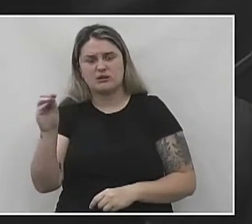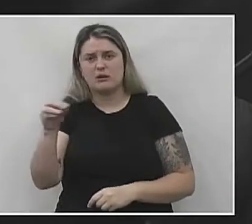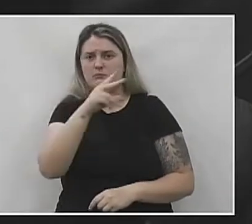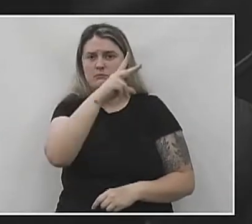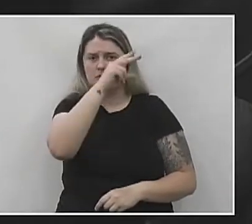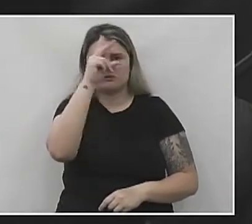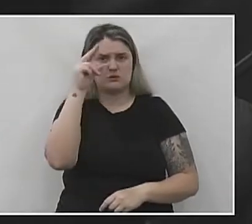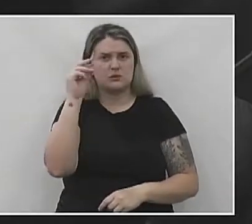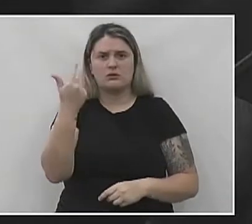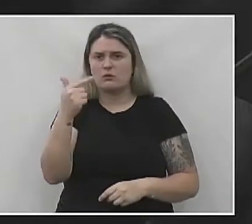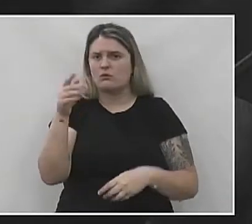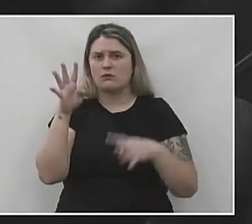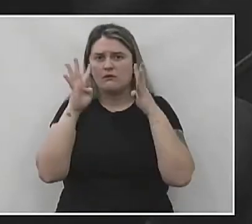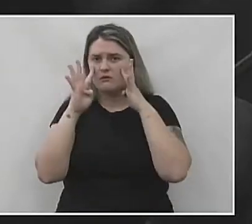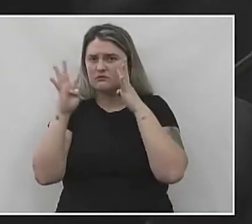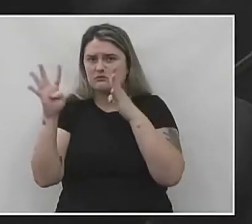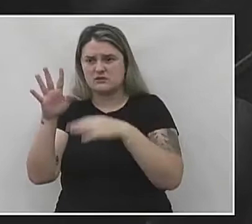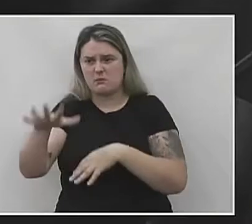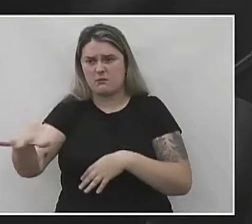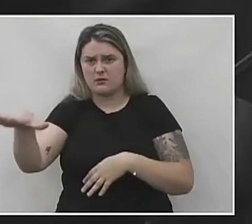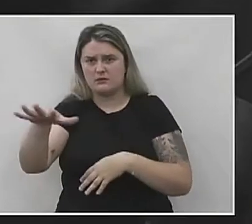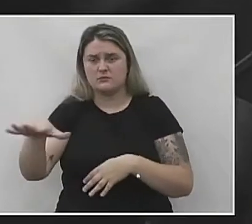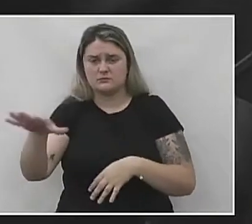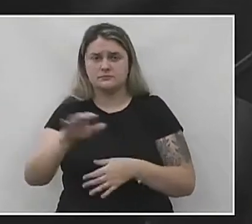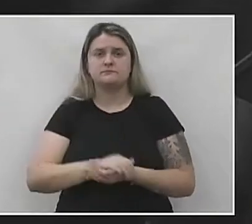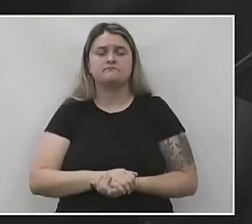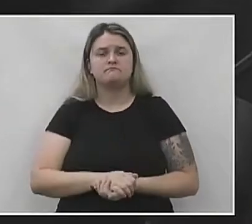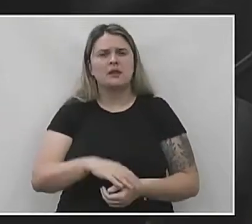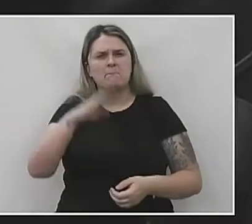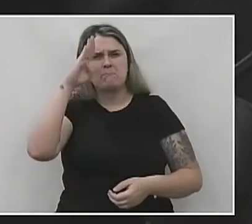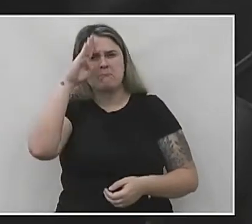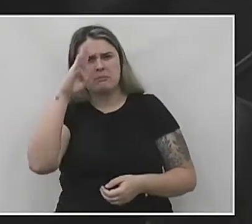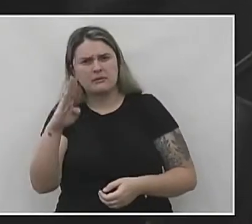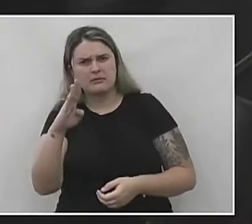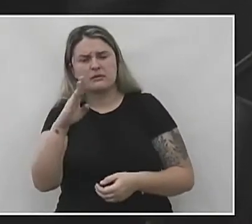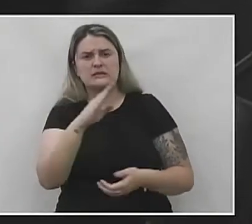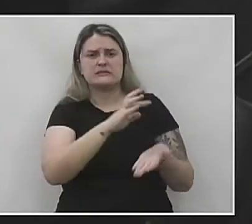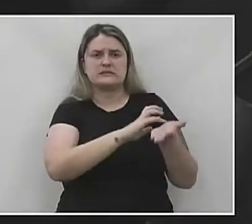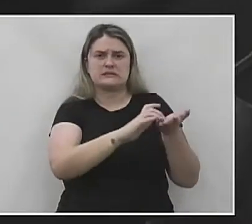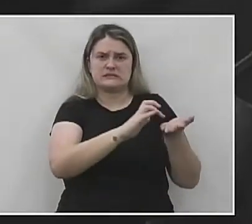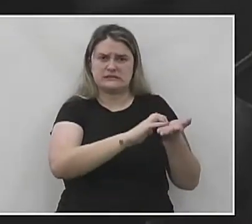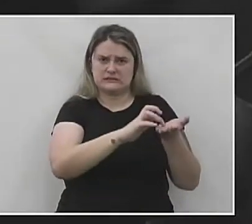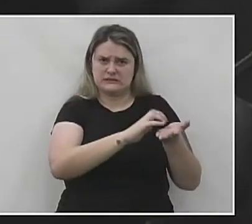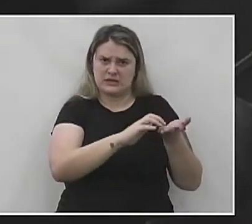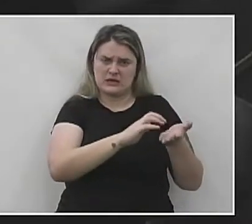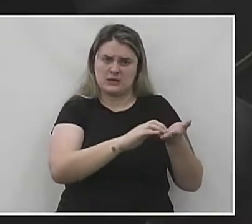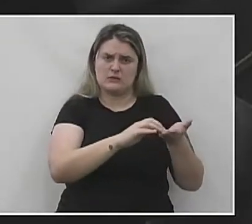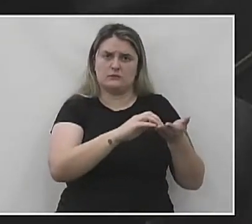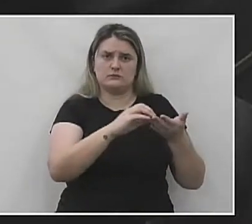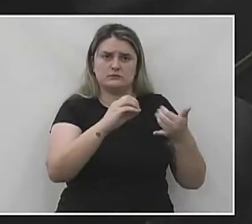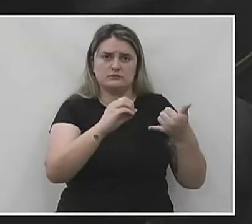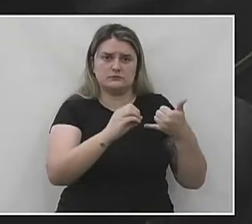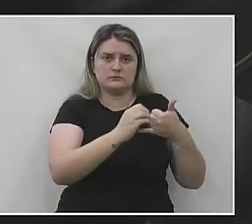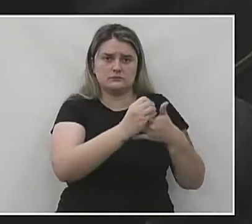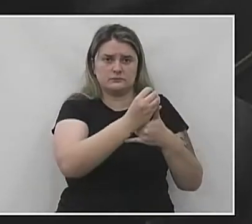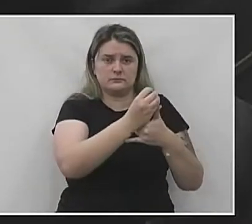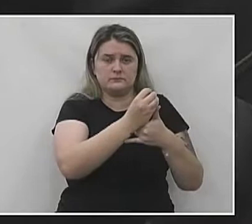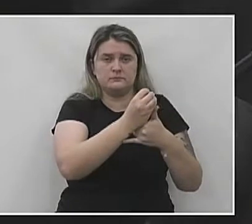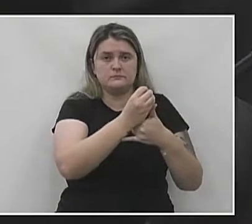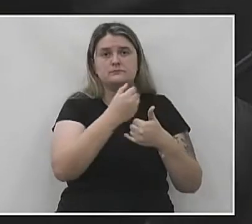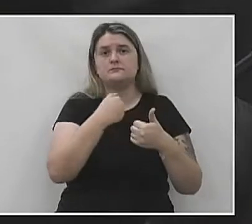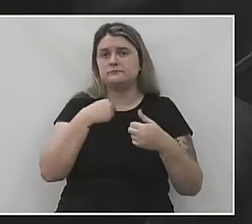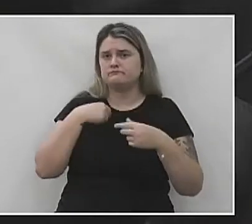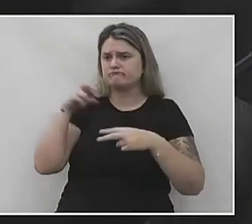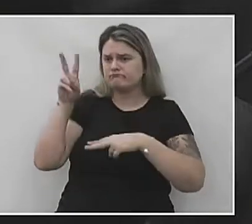prefeitura de Nando Vitória. Existe principalmente por parte do secretário de meio ambiente, que no meu